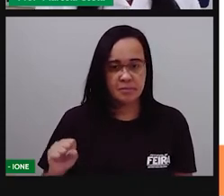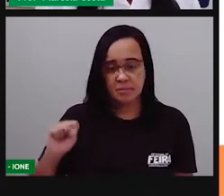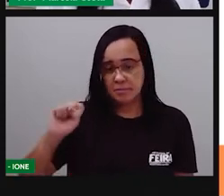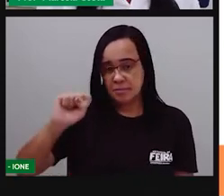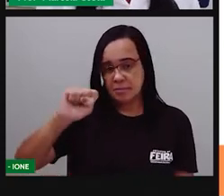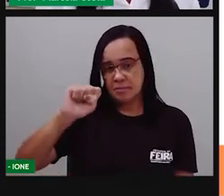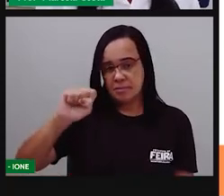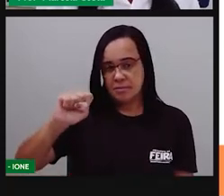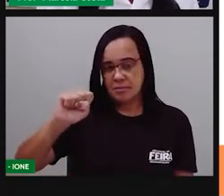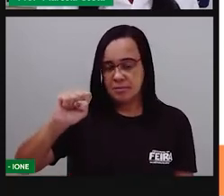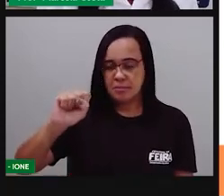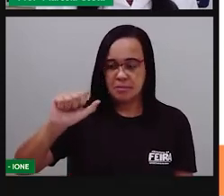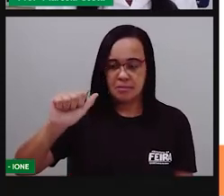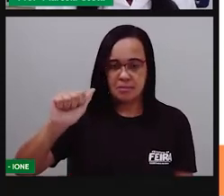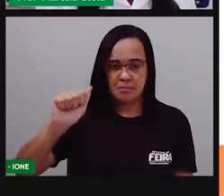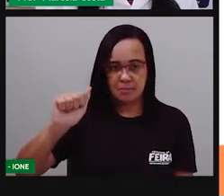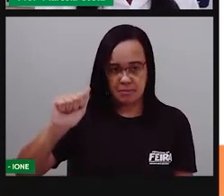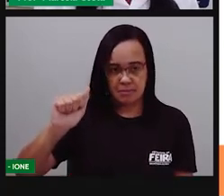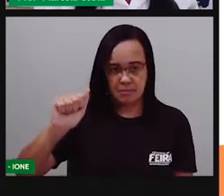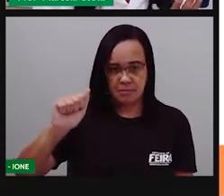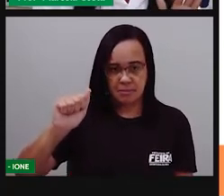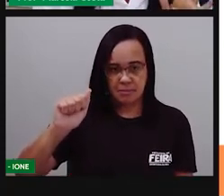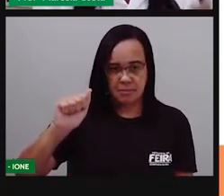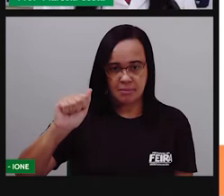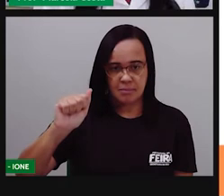Vamos ver quantas sílabas tem. Olha.